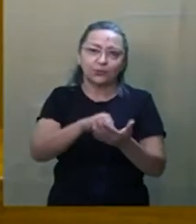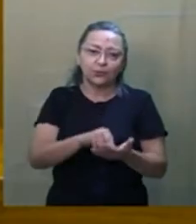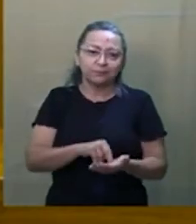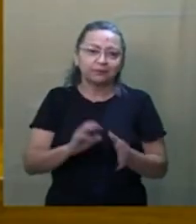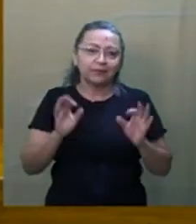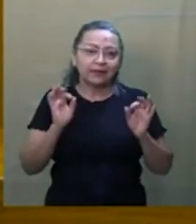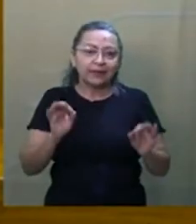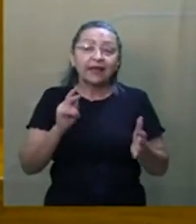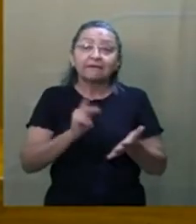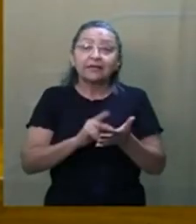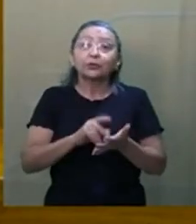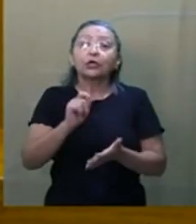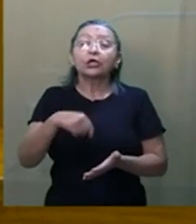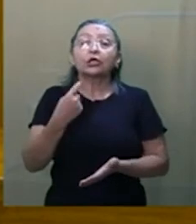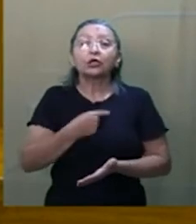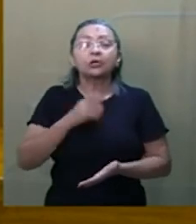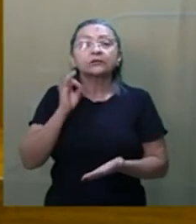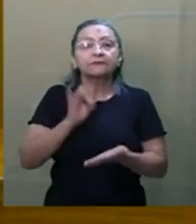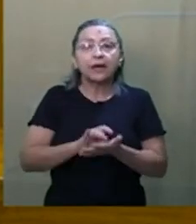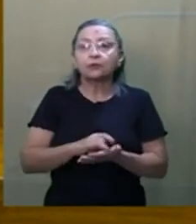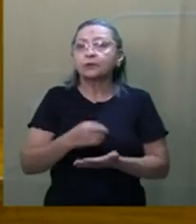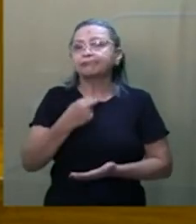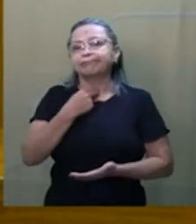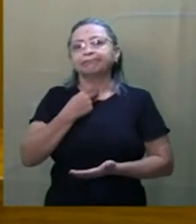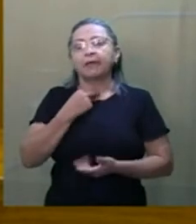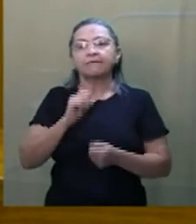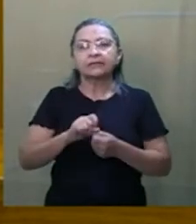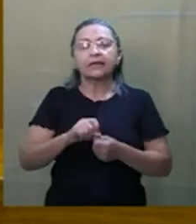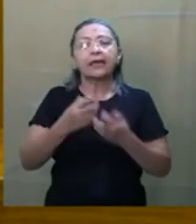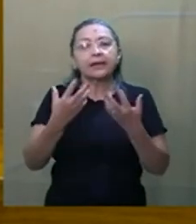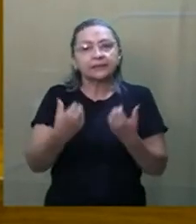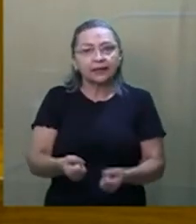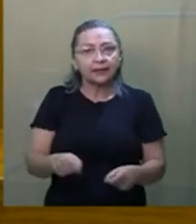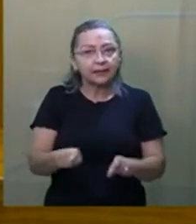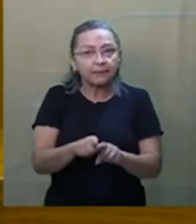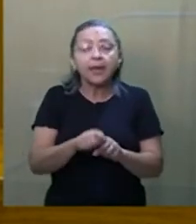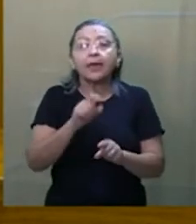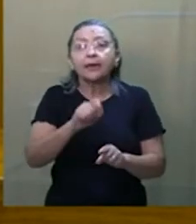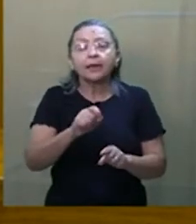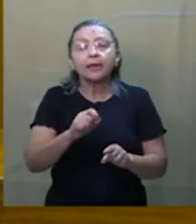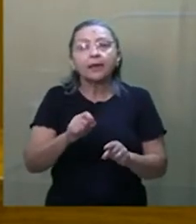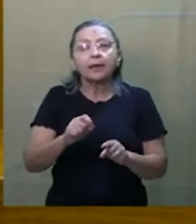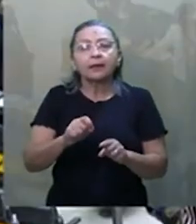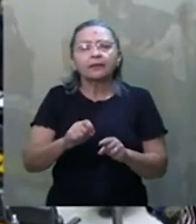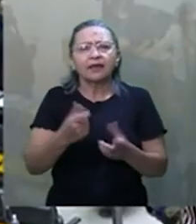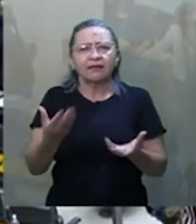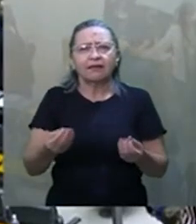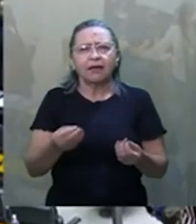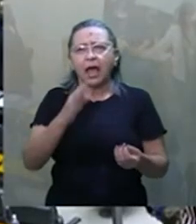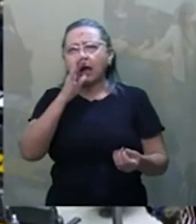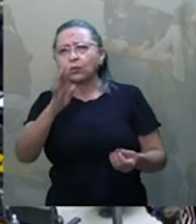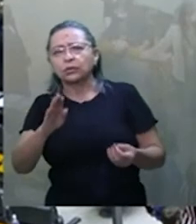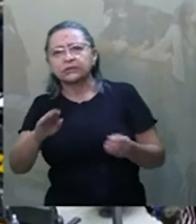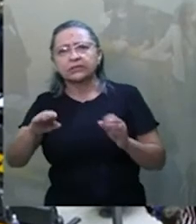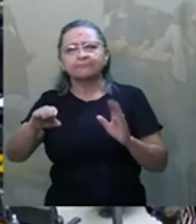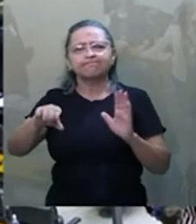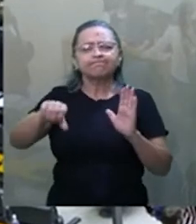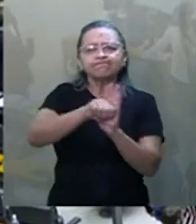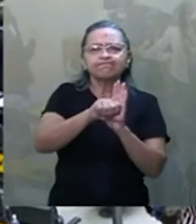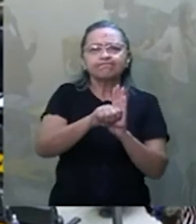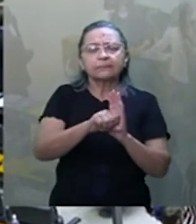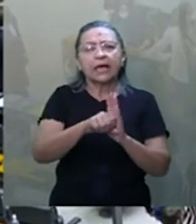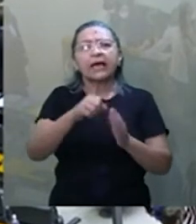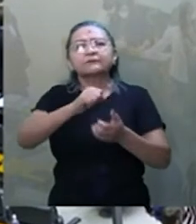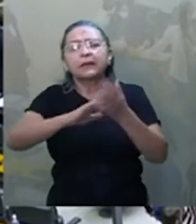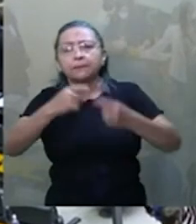Na verdade, o que nós definitivamente não podemos fazer e aceitar é que se criminalize a atividade política, que o